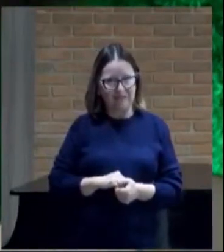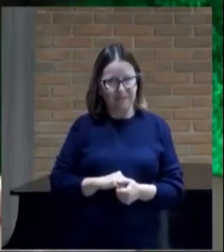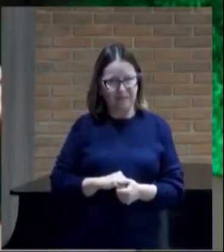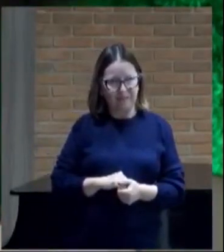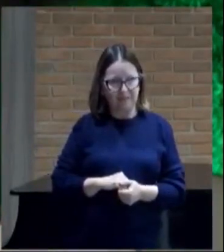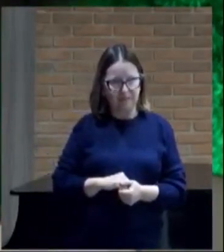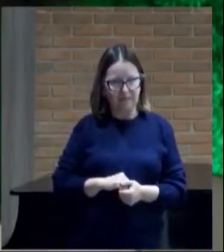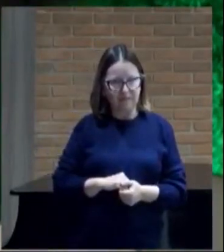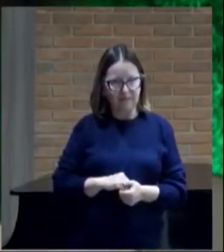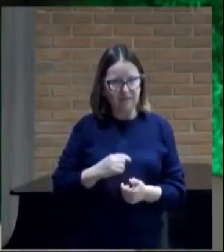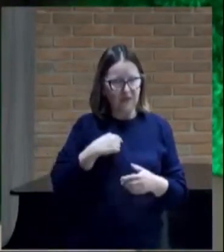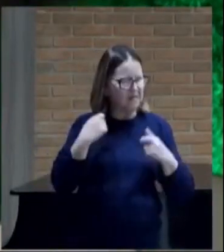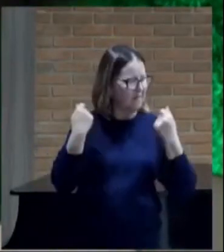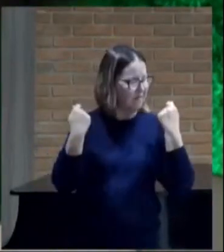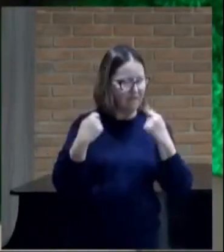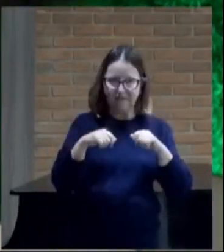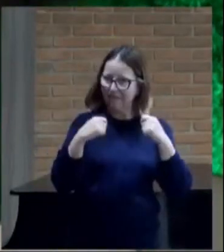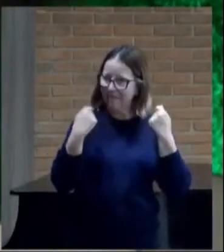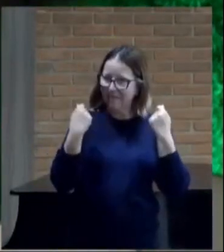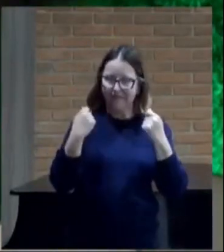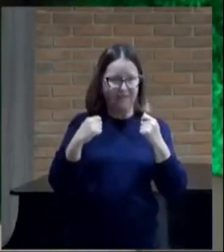eu não preciso